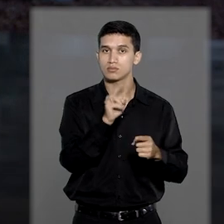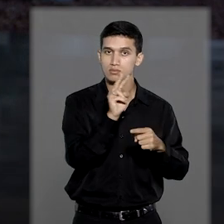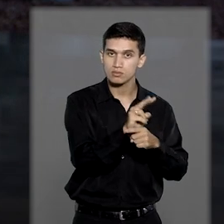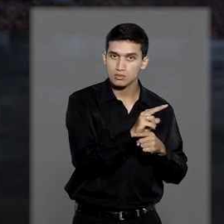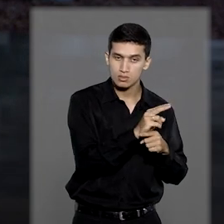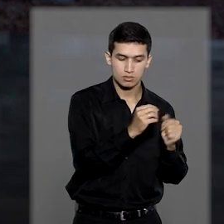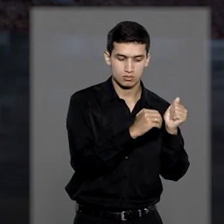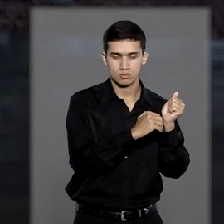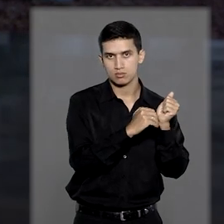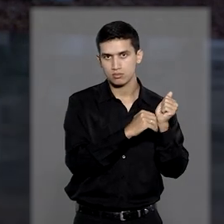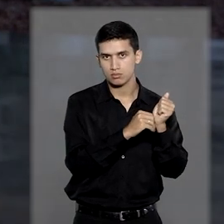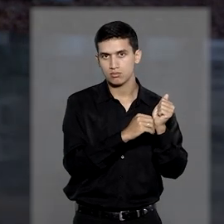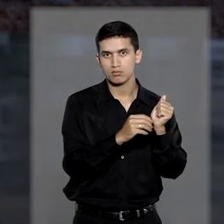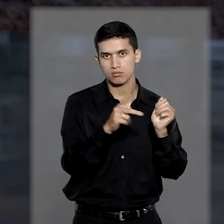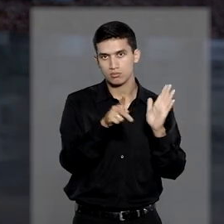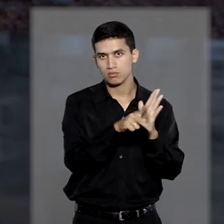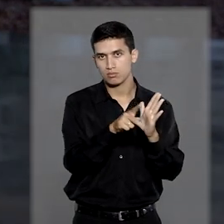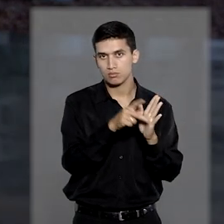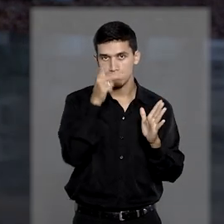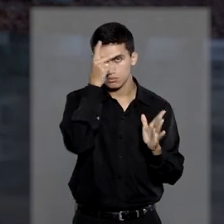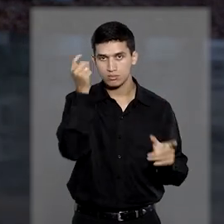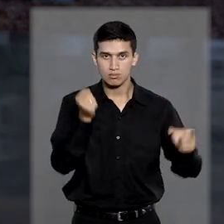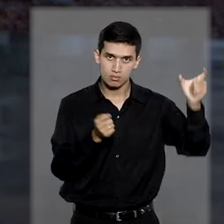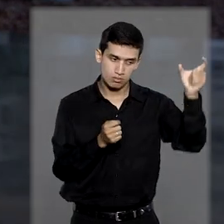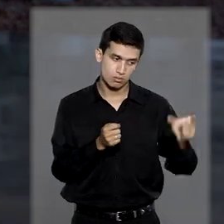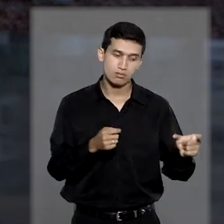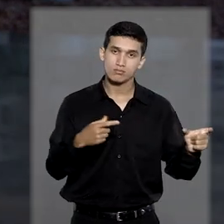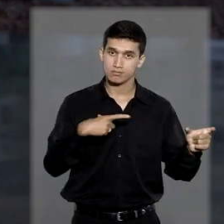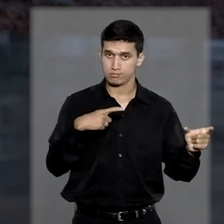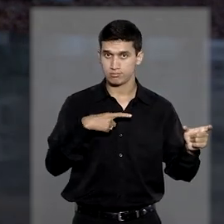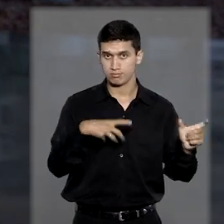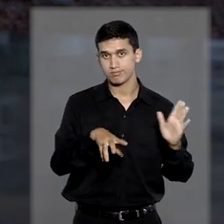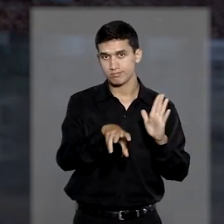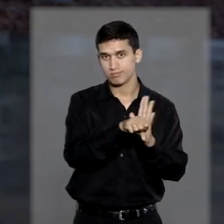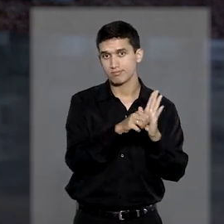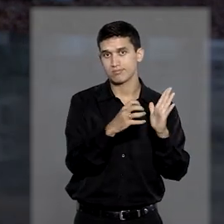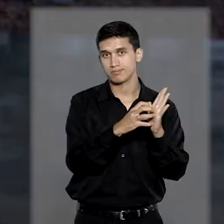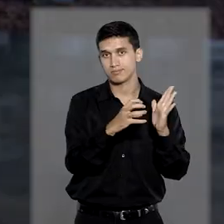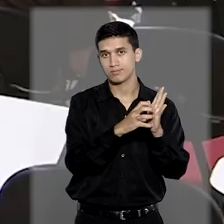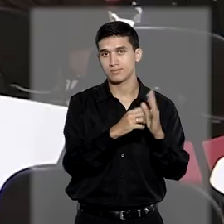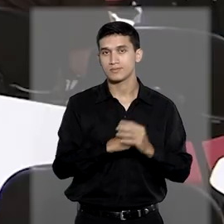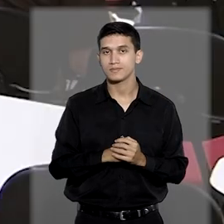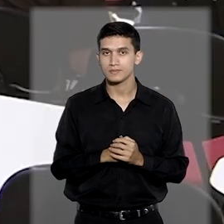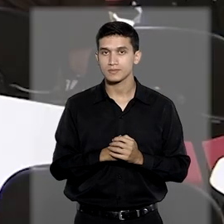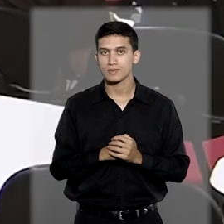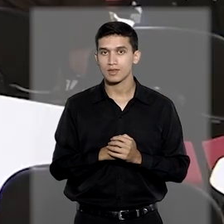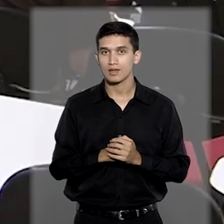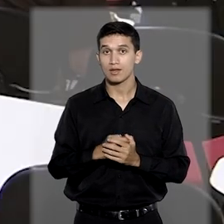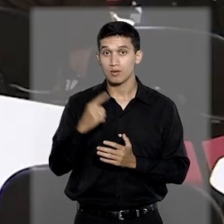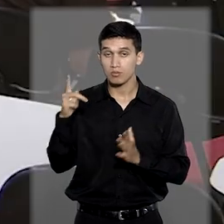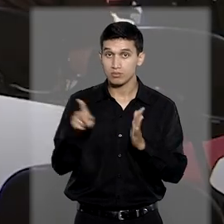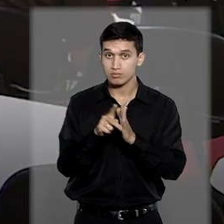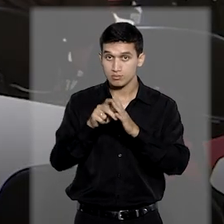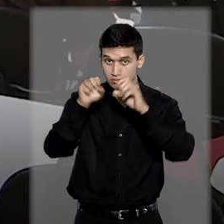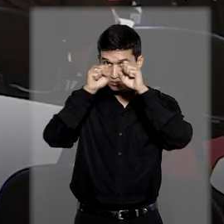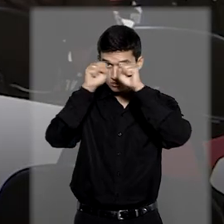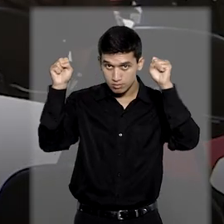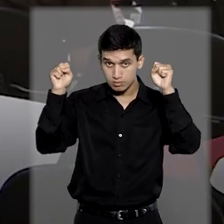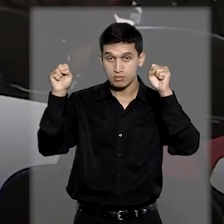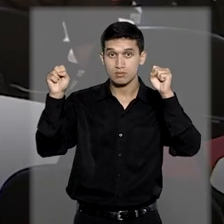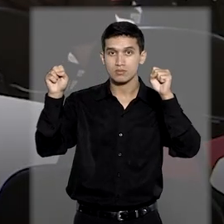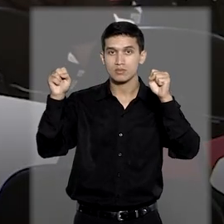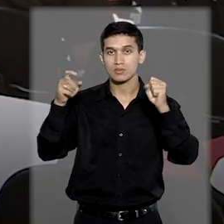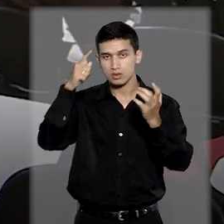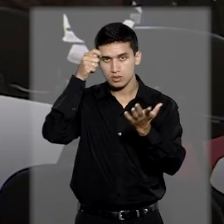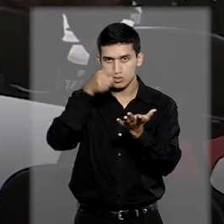a preservação do sigilo sobre a condição de pessoa que vive com o vírus do HIV. No Tribunal de Justiça Fluminense, a